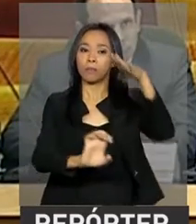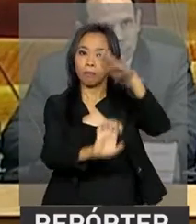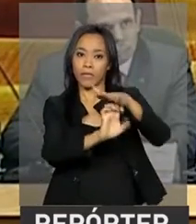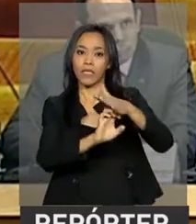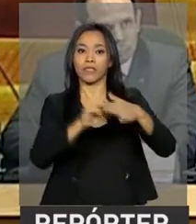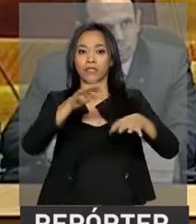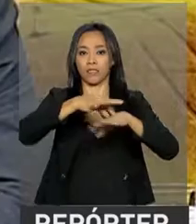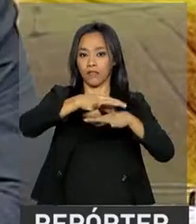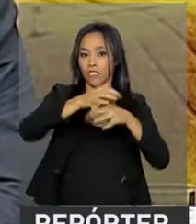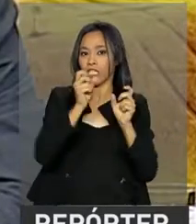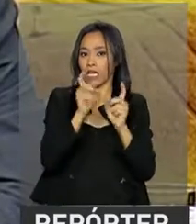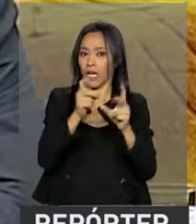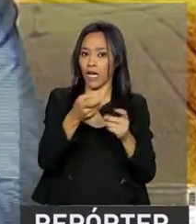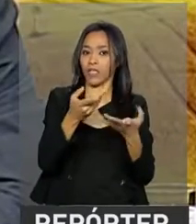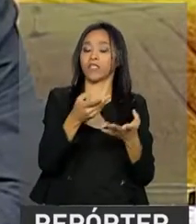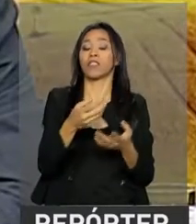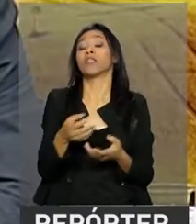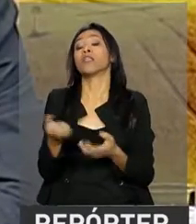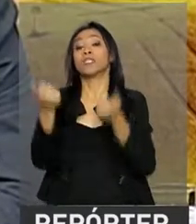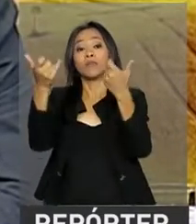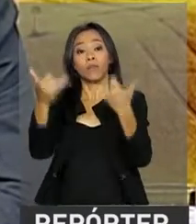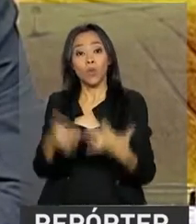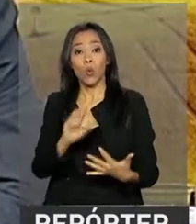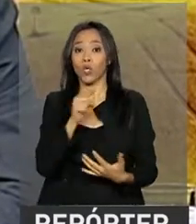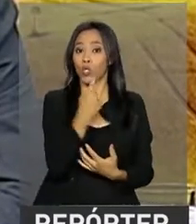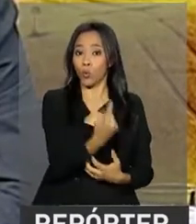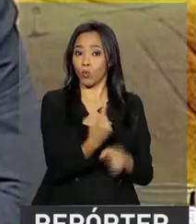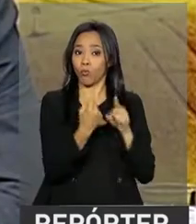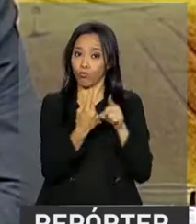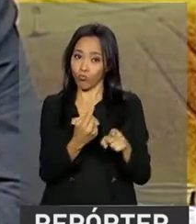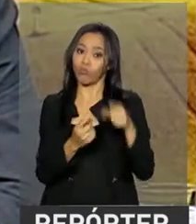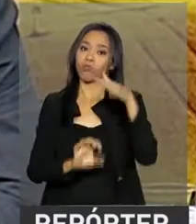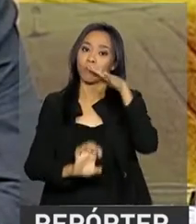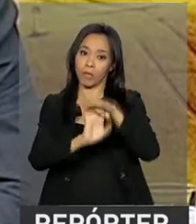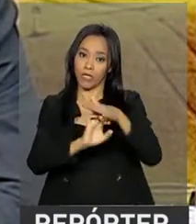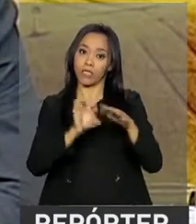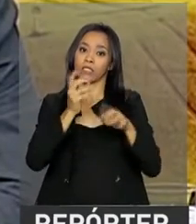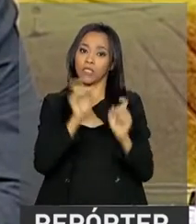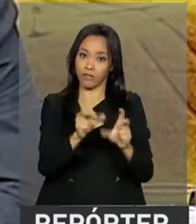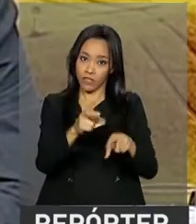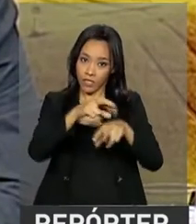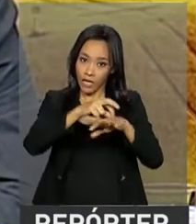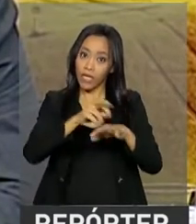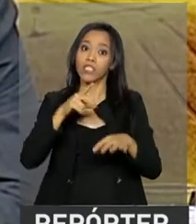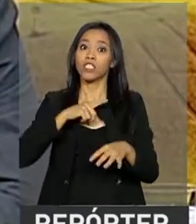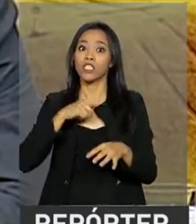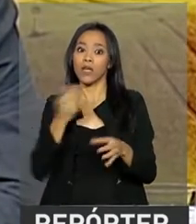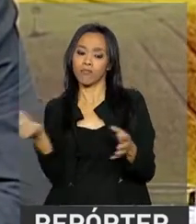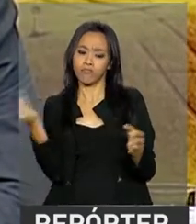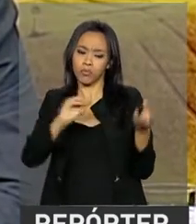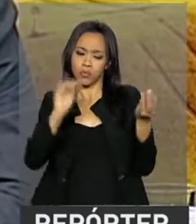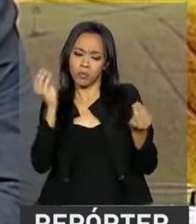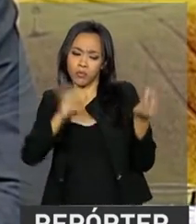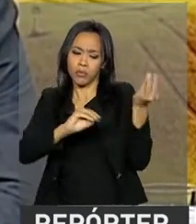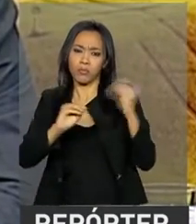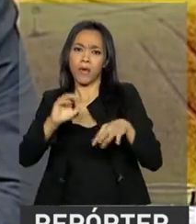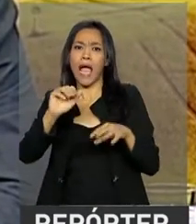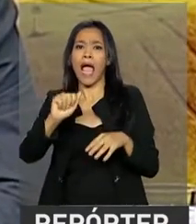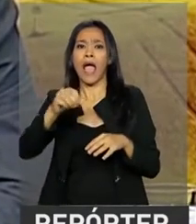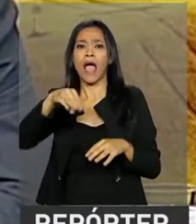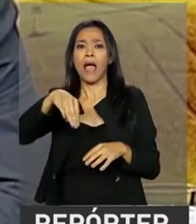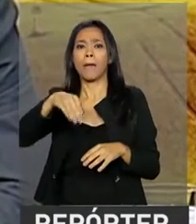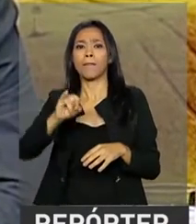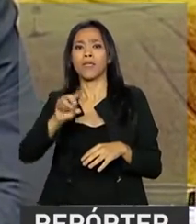nesta segunda-feira, o ministro explicou que um deles estava incluindo uma porcentagem de amido maior do que o normal